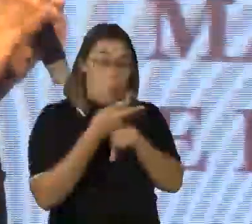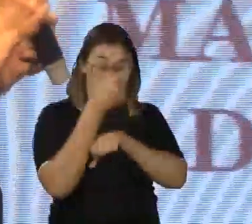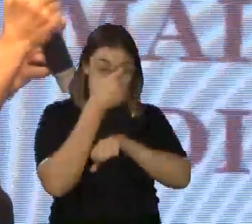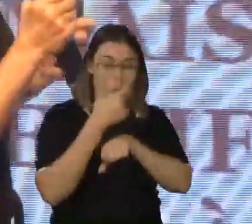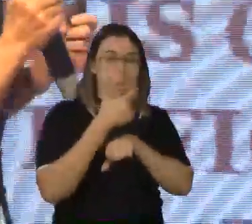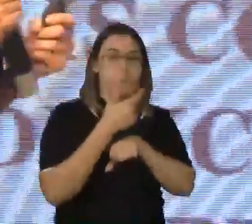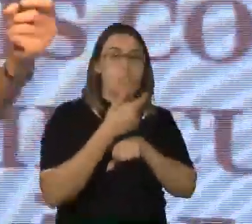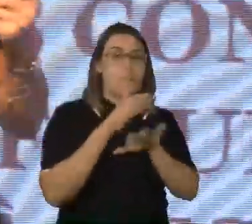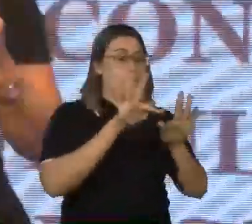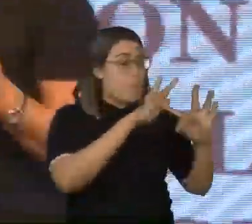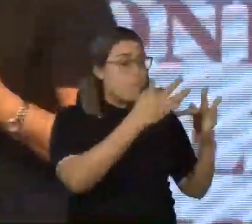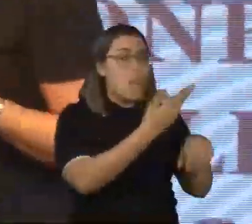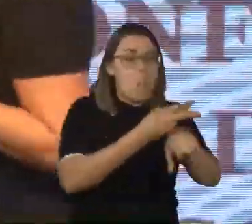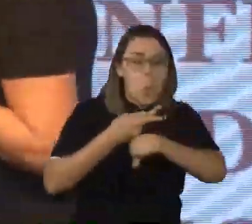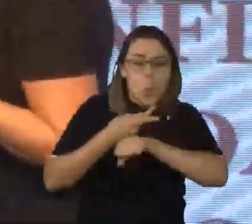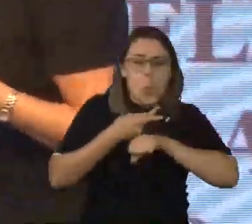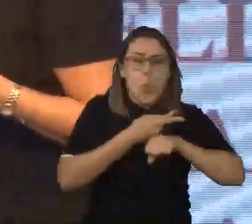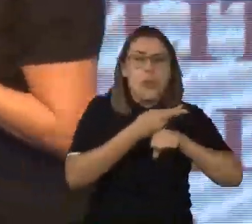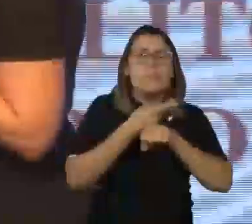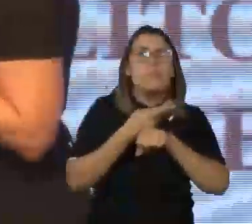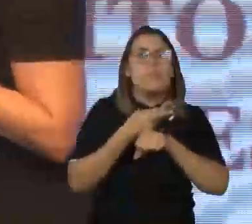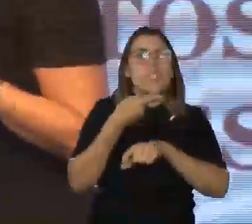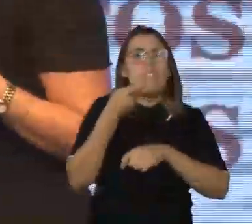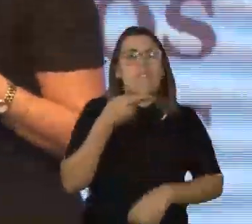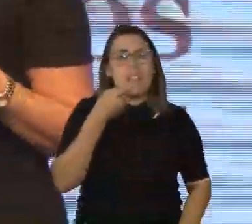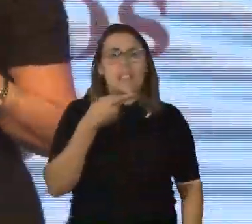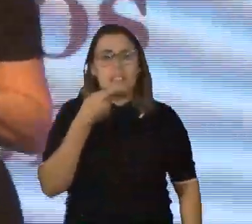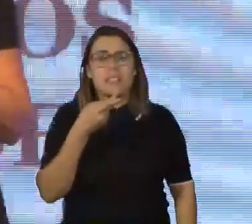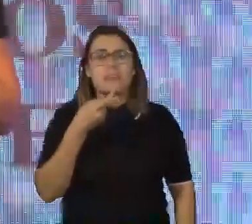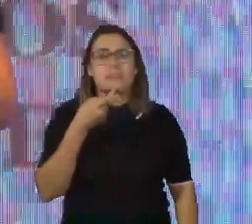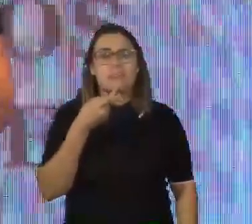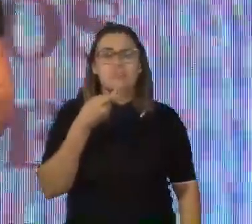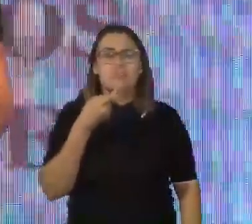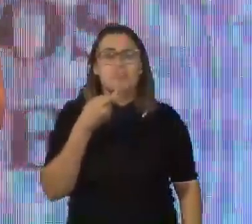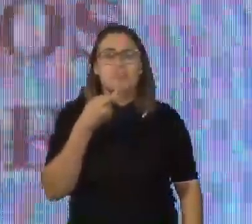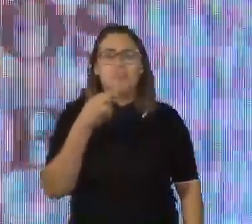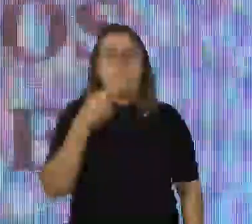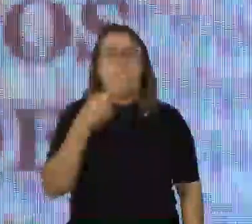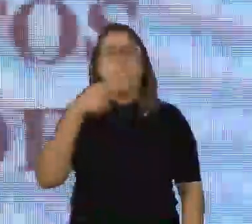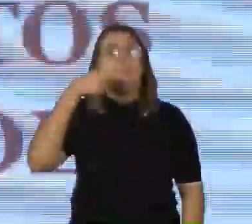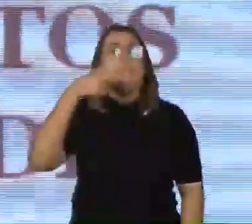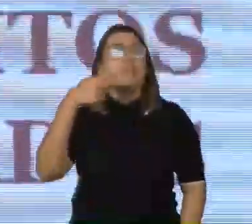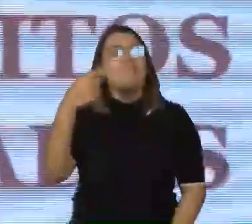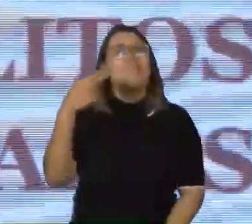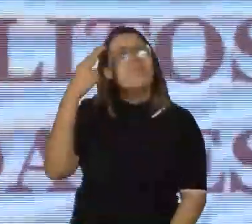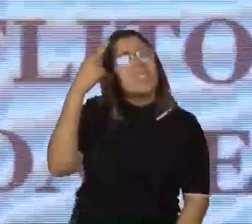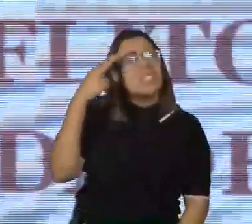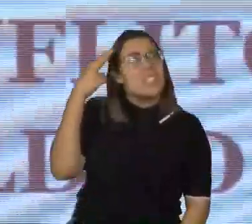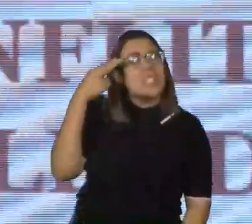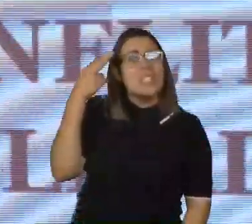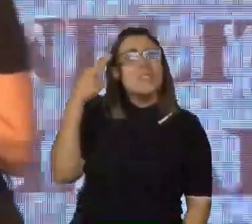algumas famílias me procuram, e eles falam, Nancy, falar sobre sexualidade é muito